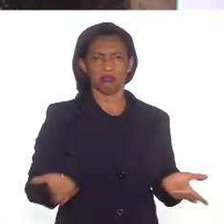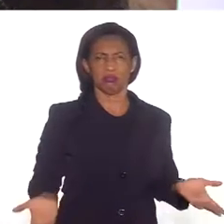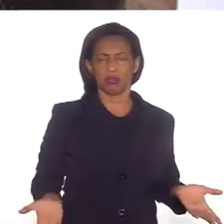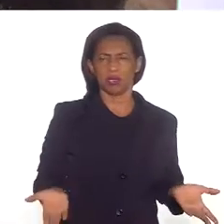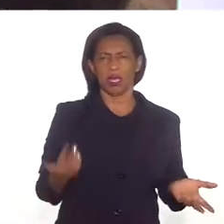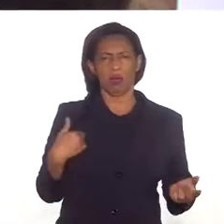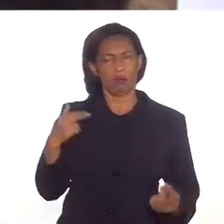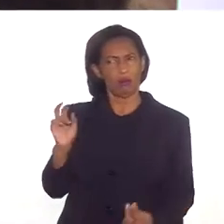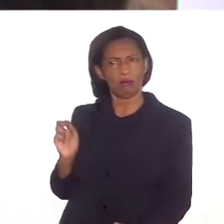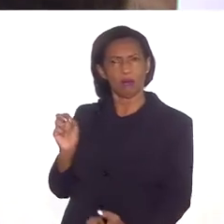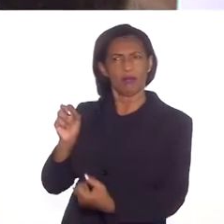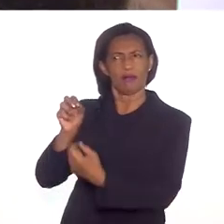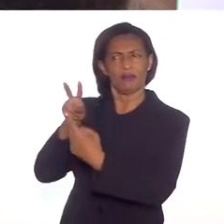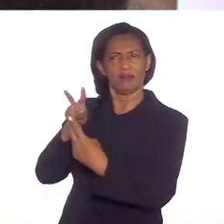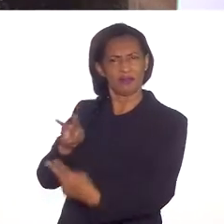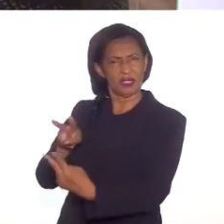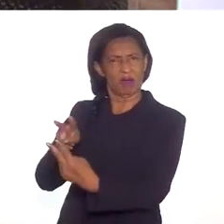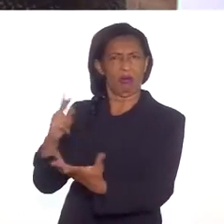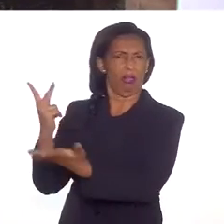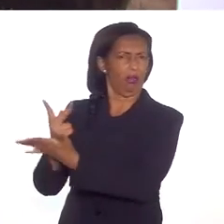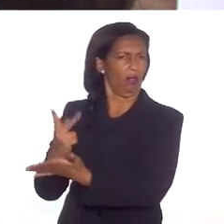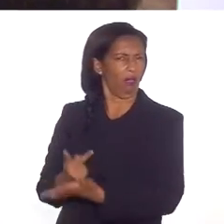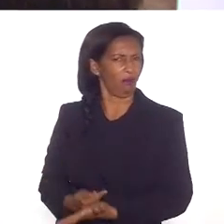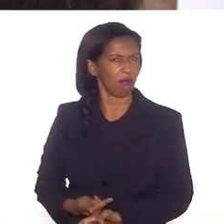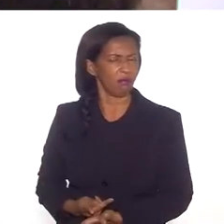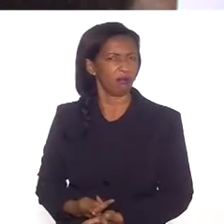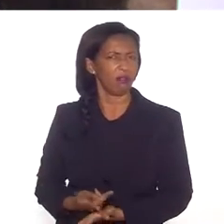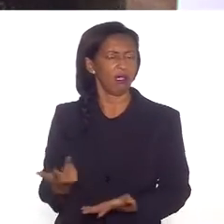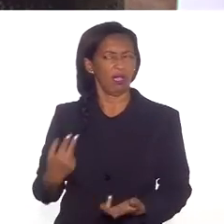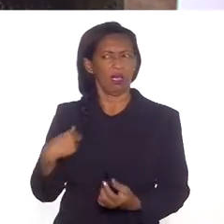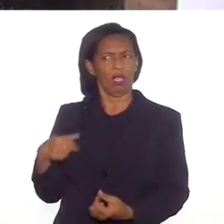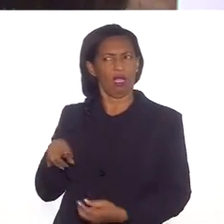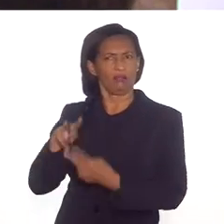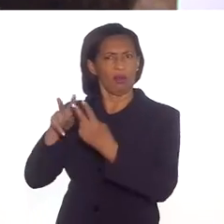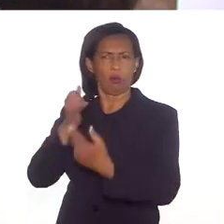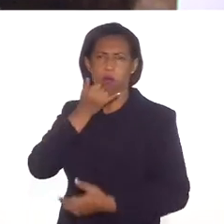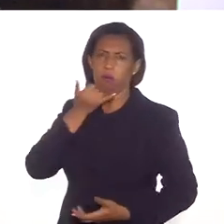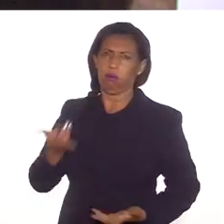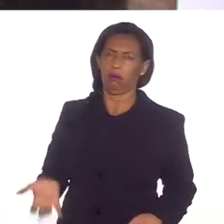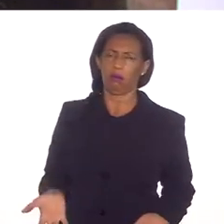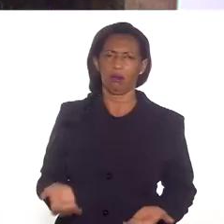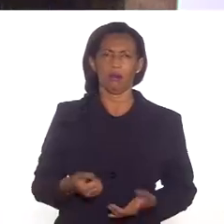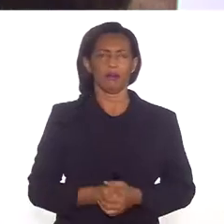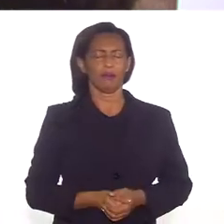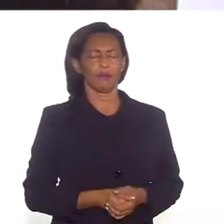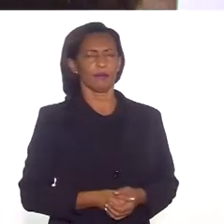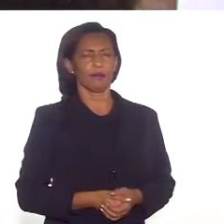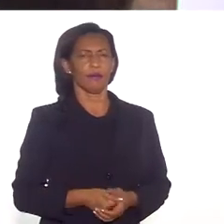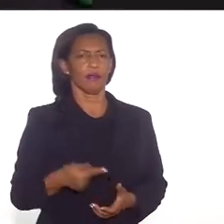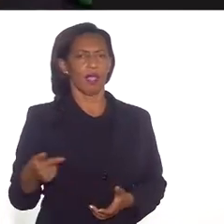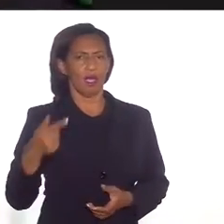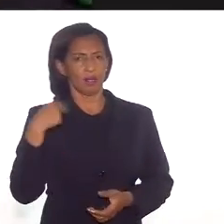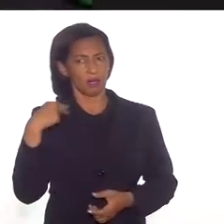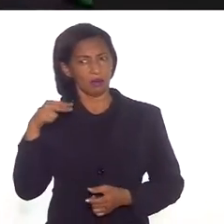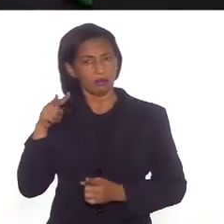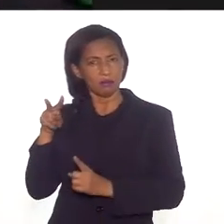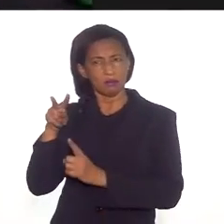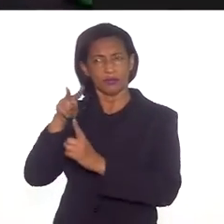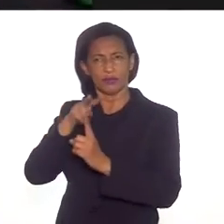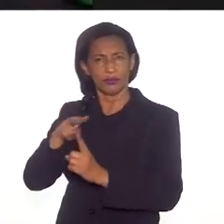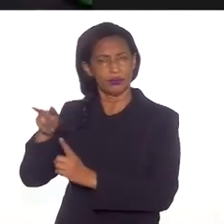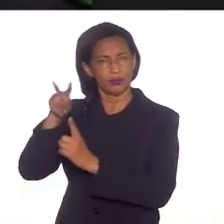a visão estereotipada, a visão equivocada, essa